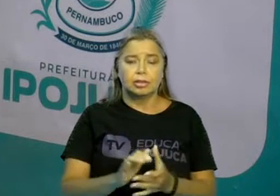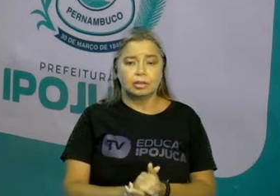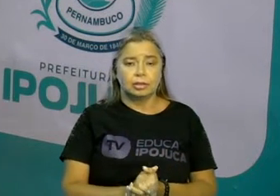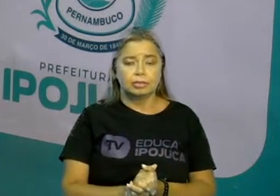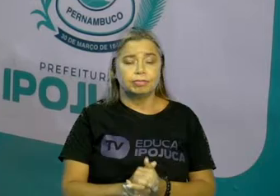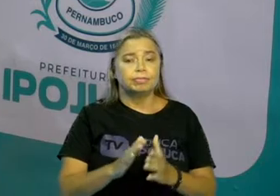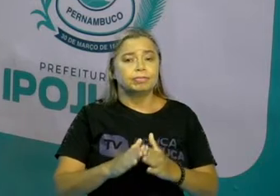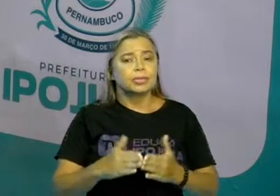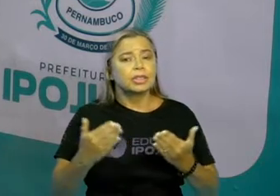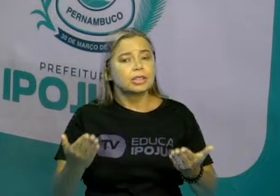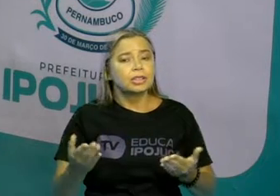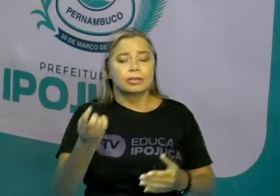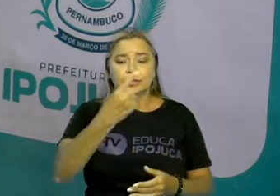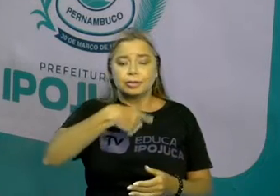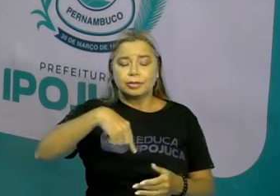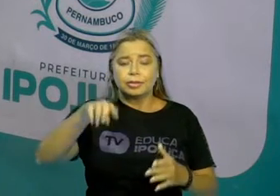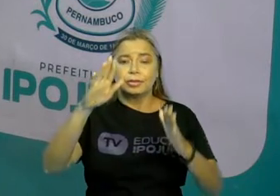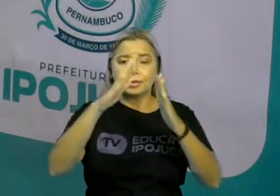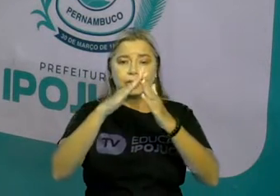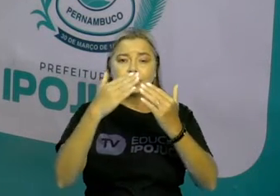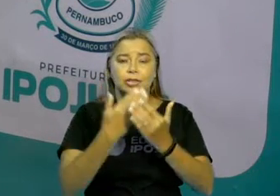para a escola para aprender um pouquinho mais.